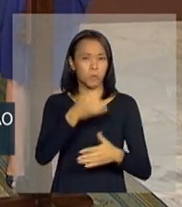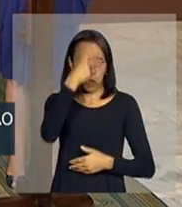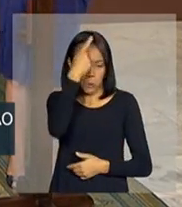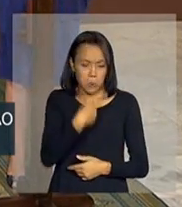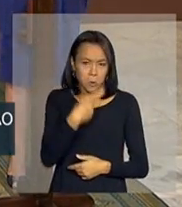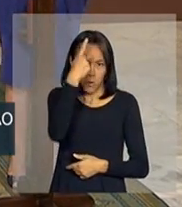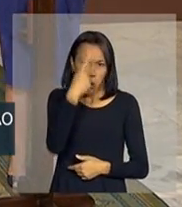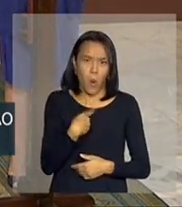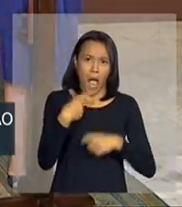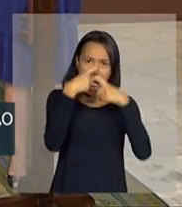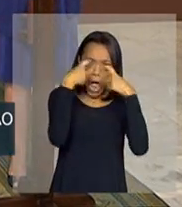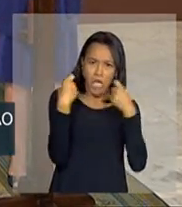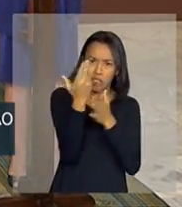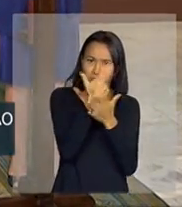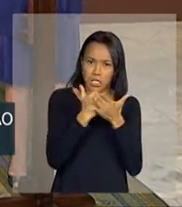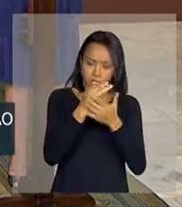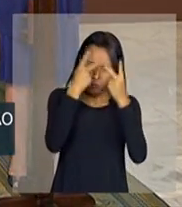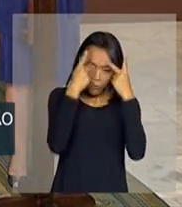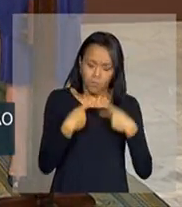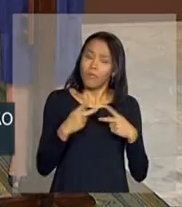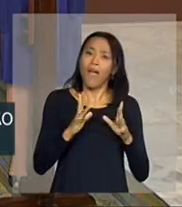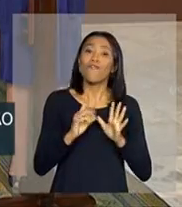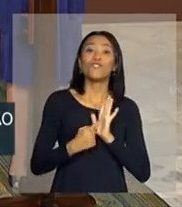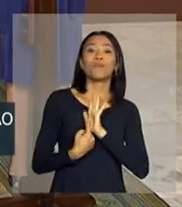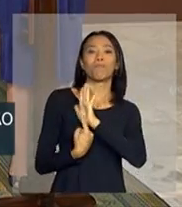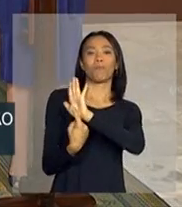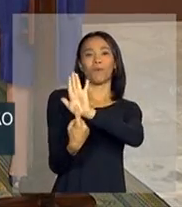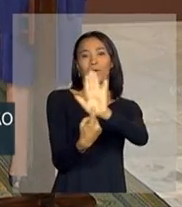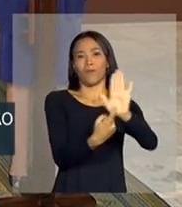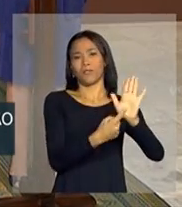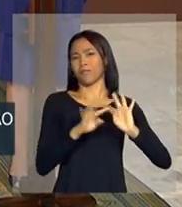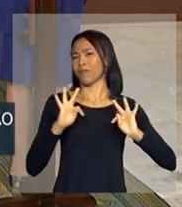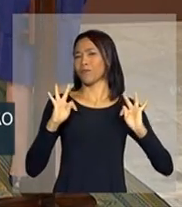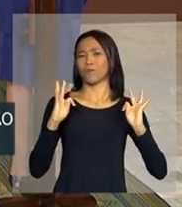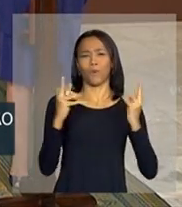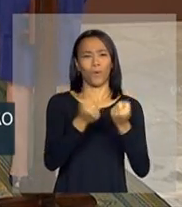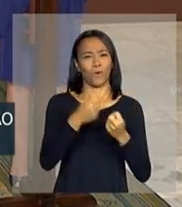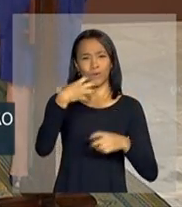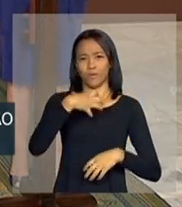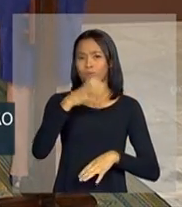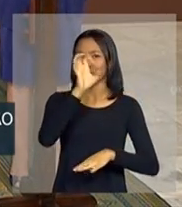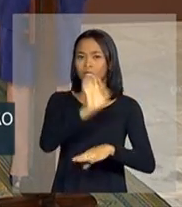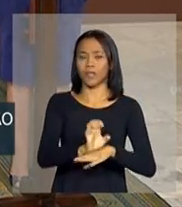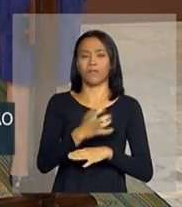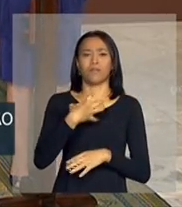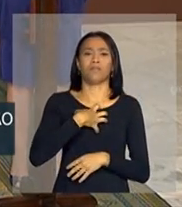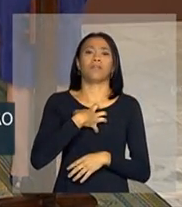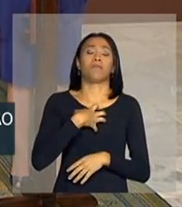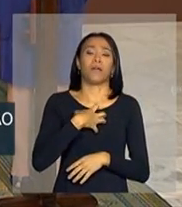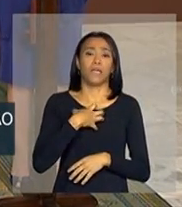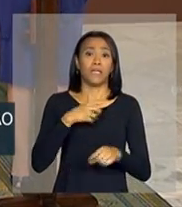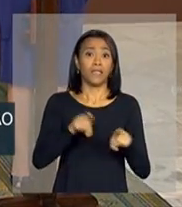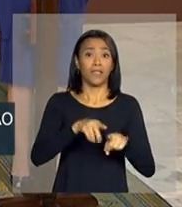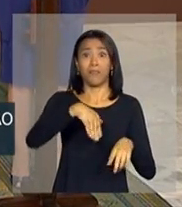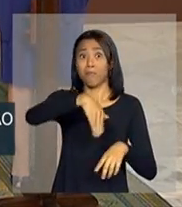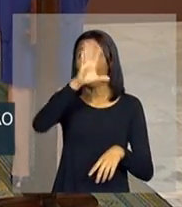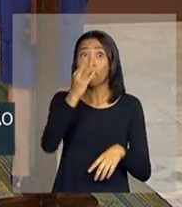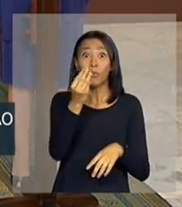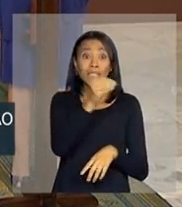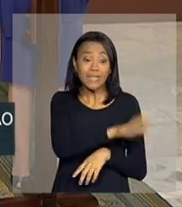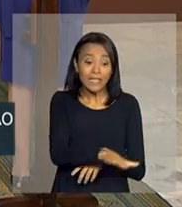sua arte, por você dividir a sua arte com tantos na Bahia, ter mais de 2 mil crianças em tantos